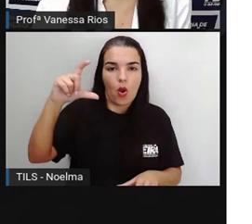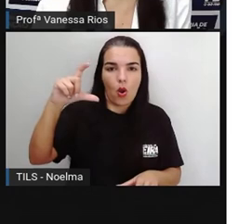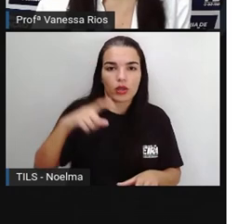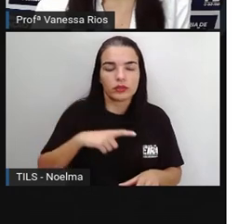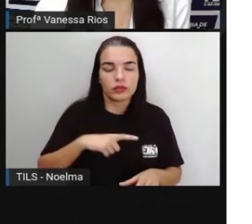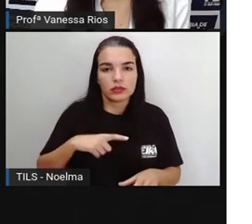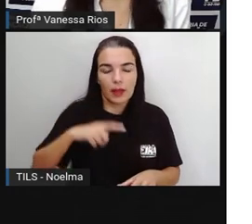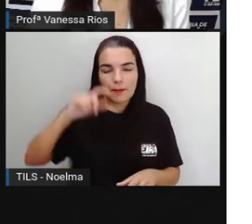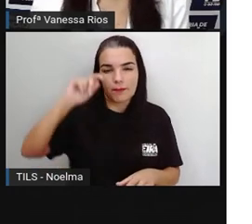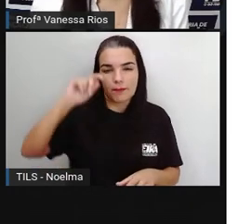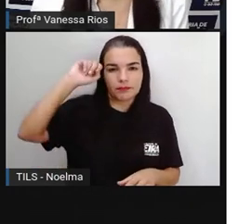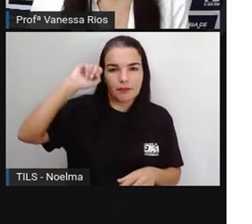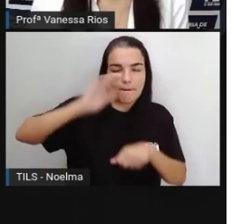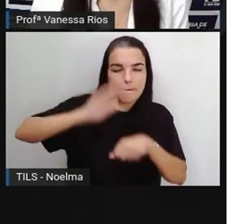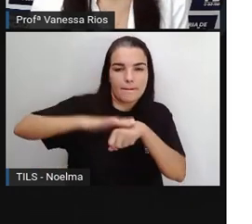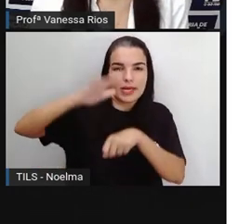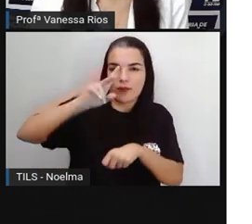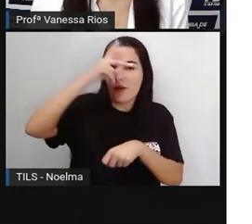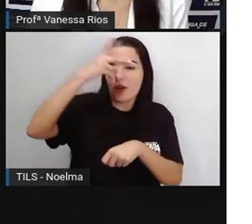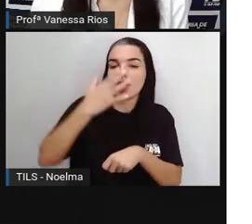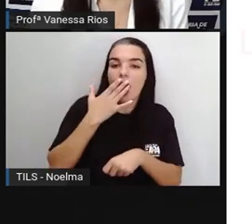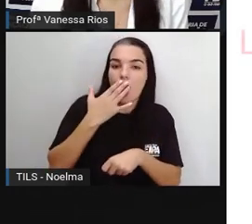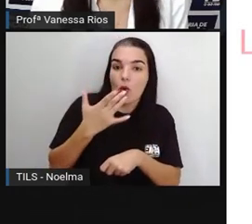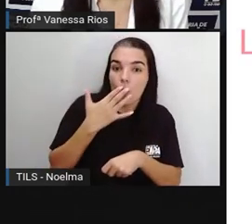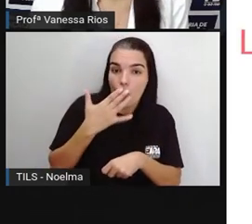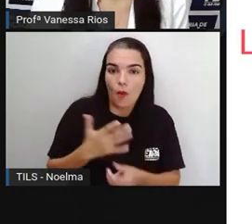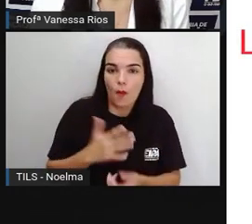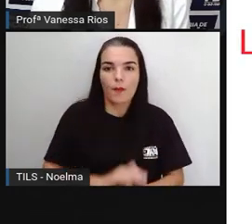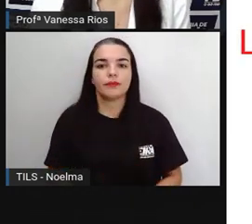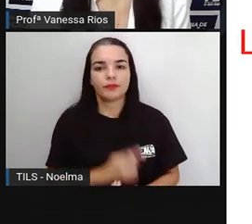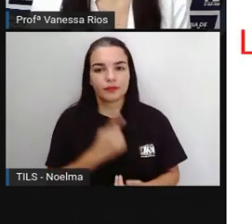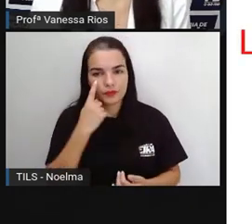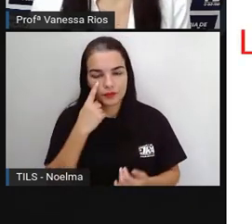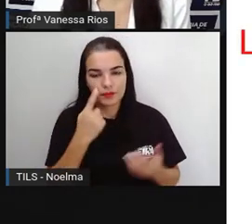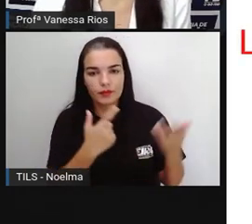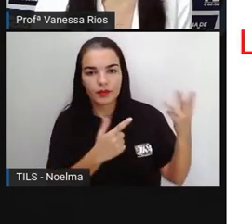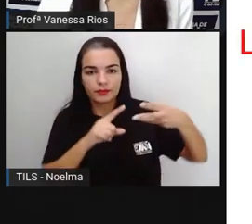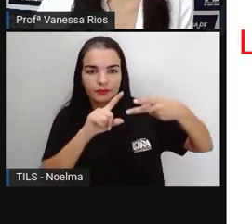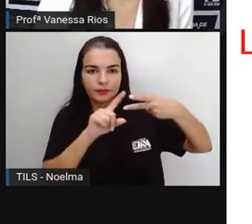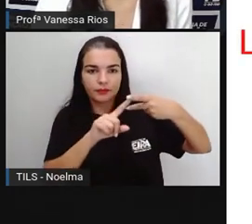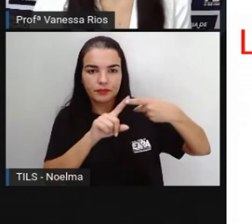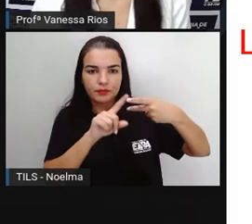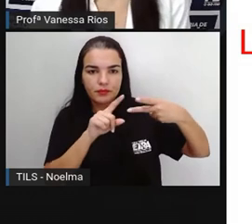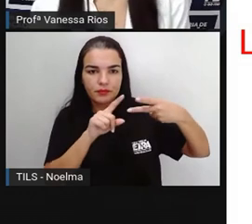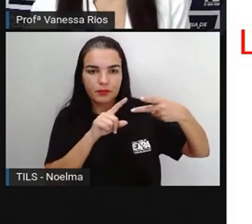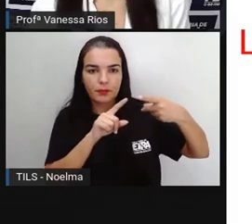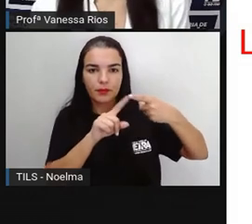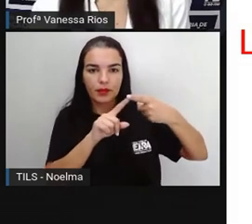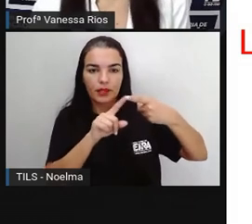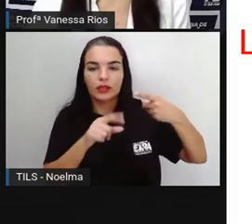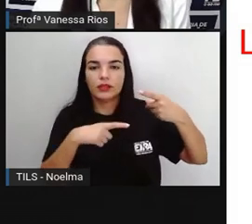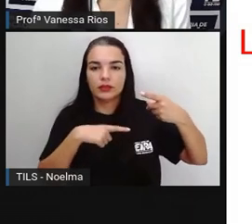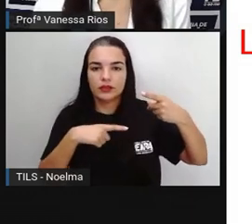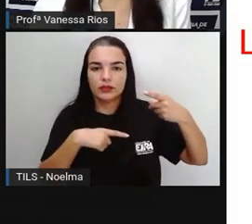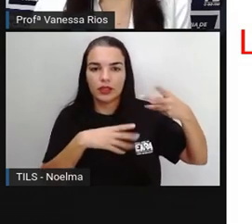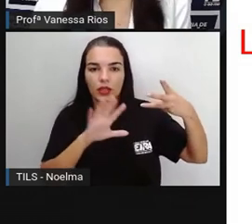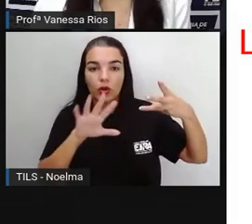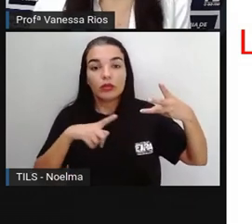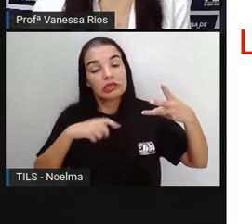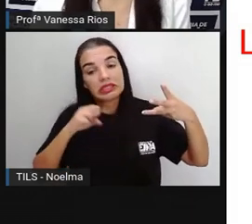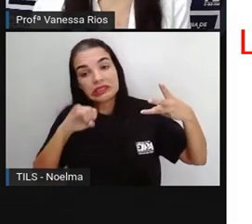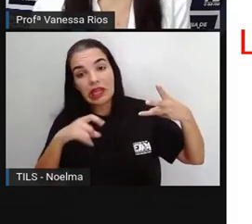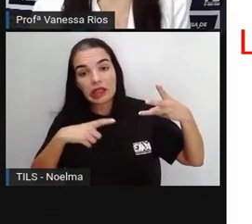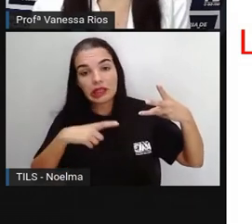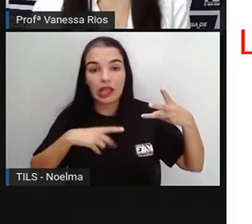em destaque para poder chamar a atenção. E aí o subtítulo, ele pode aparecer ou não,